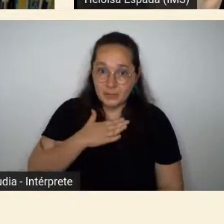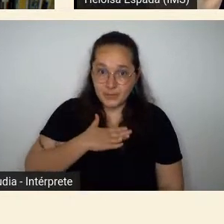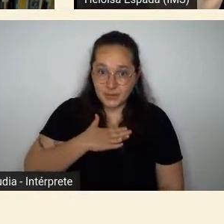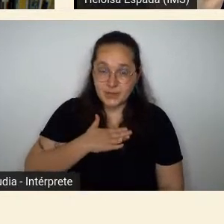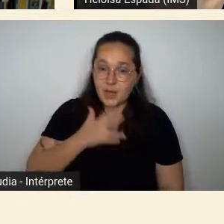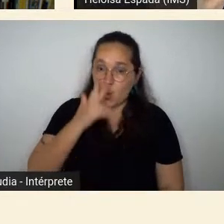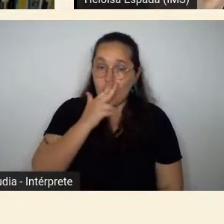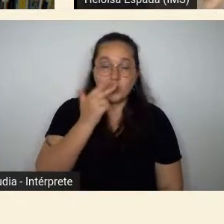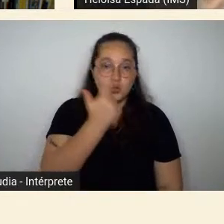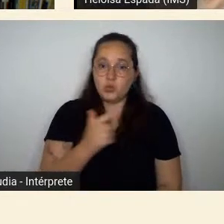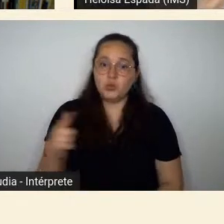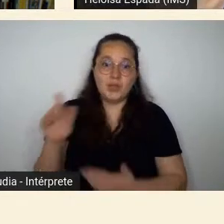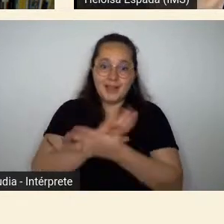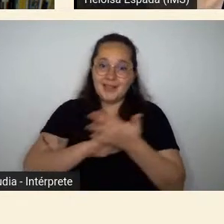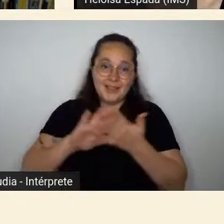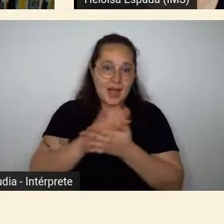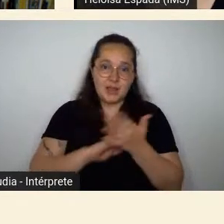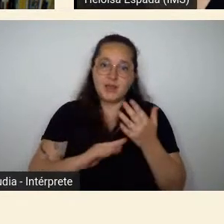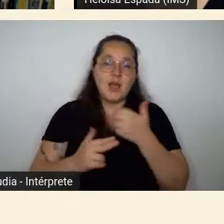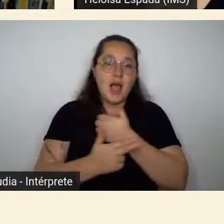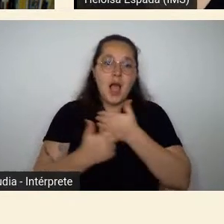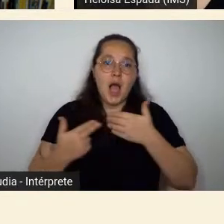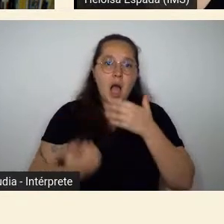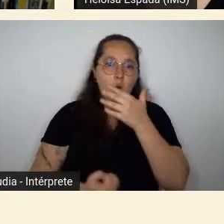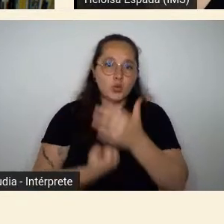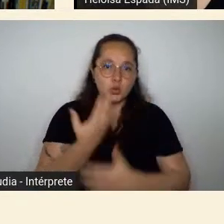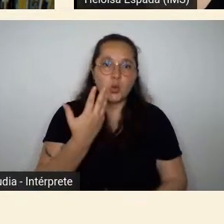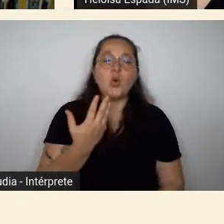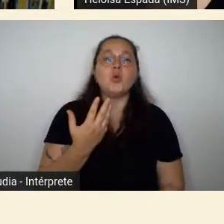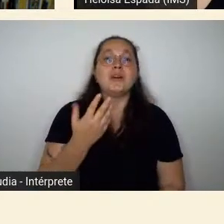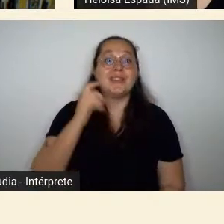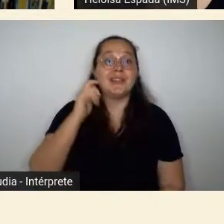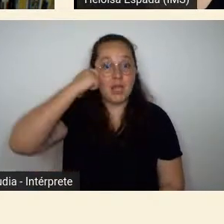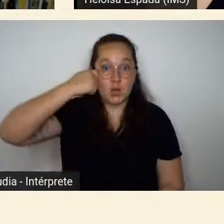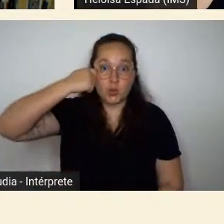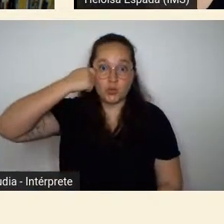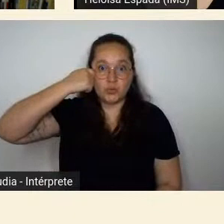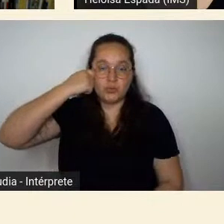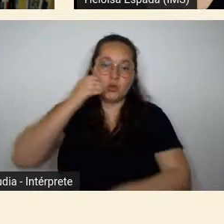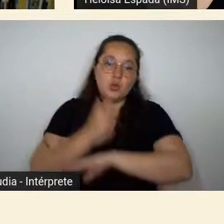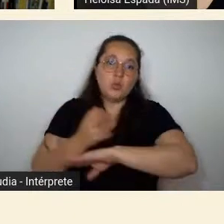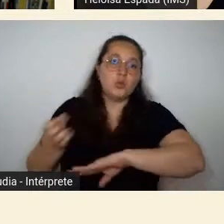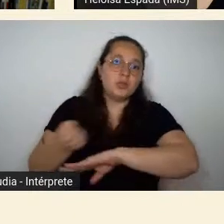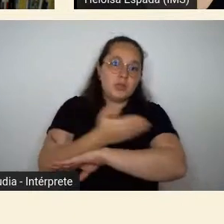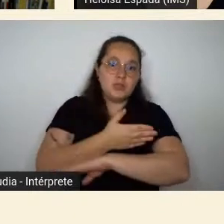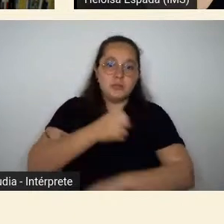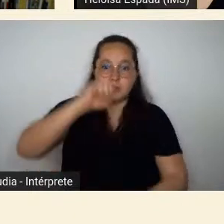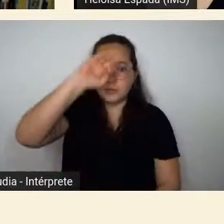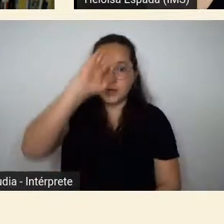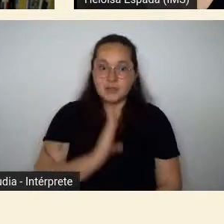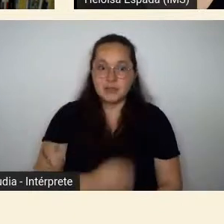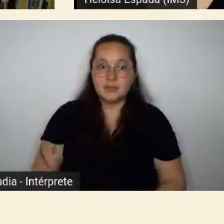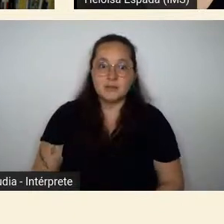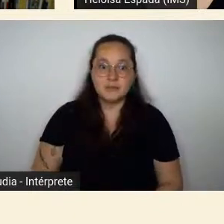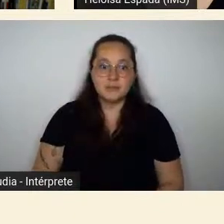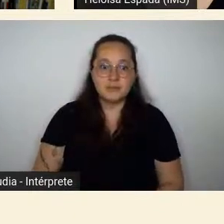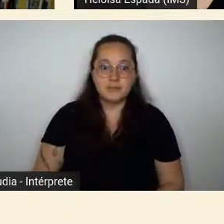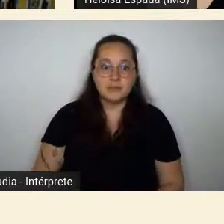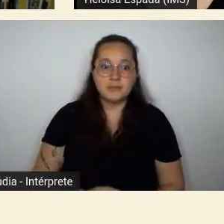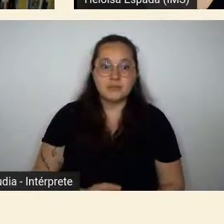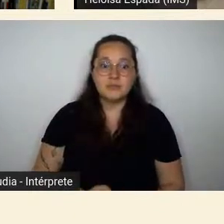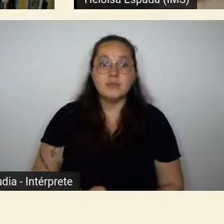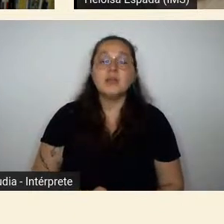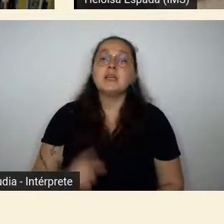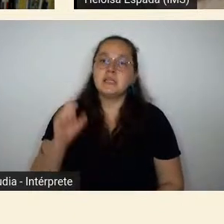autor negro digamos assim proeminente no modernismo brasileiro mas também não há fora o Mário de